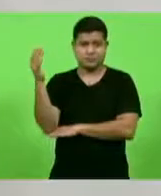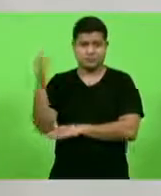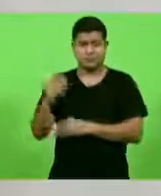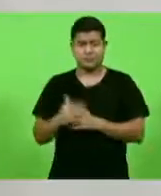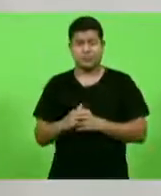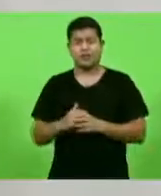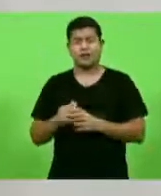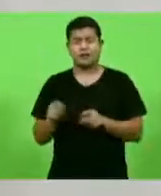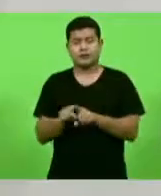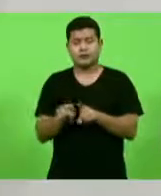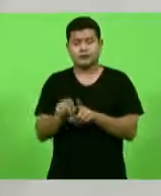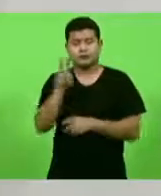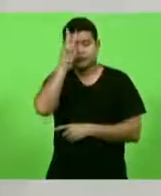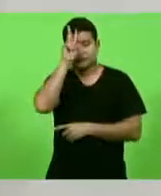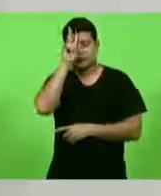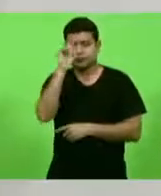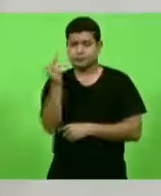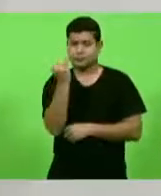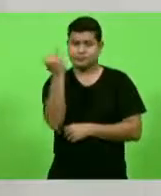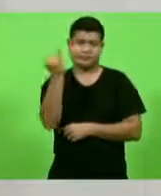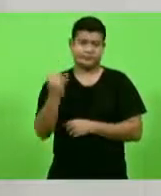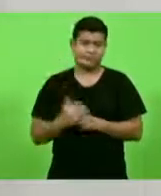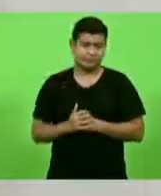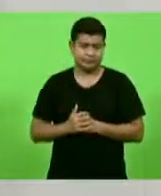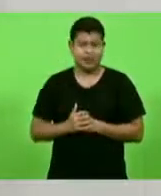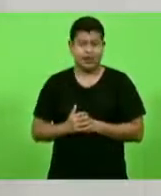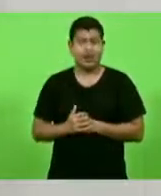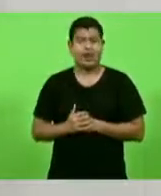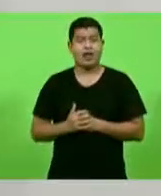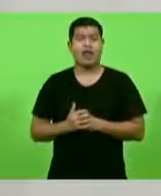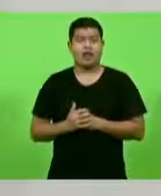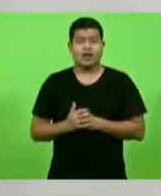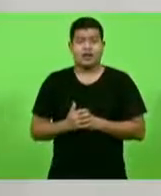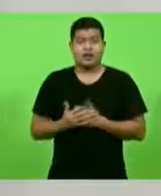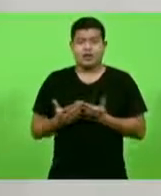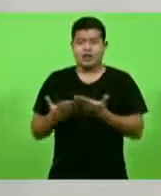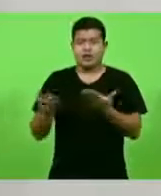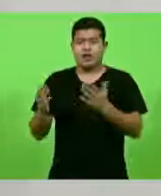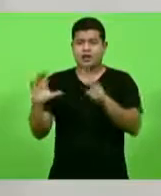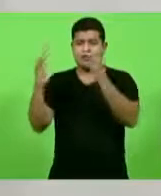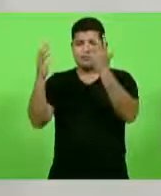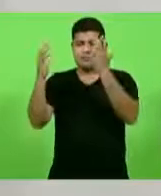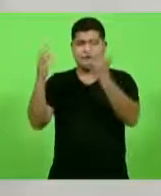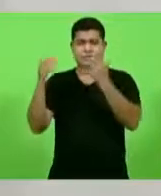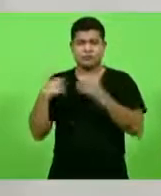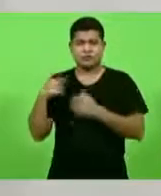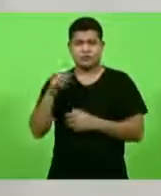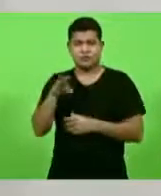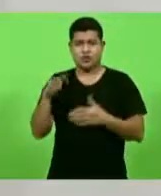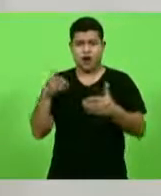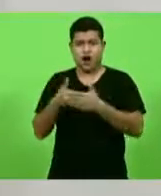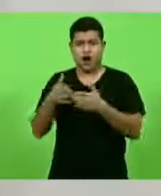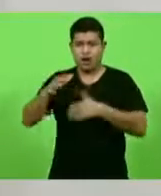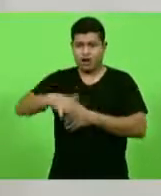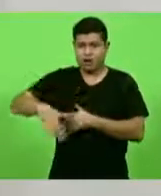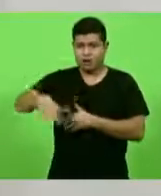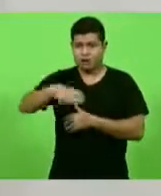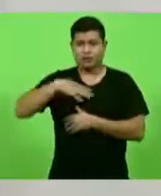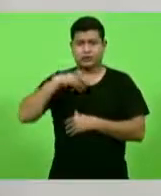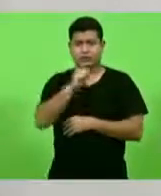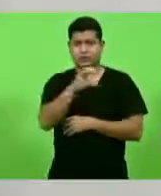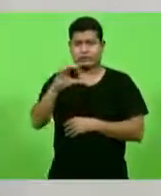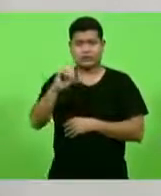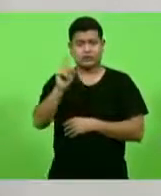histórica importante. As festividades, portanto, não se limitam ao nosso território. O bicentenário também é